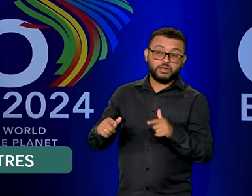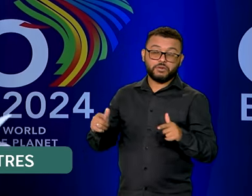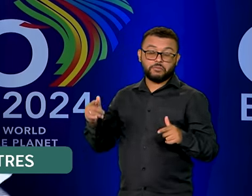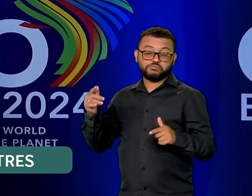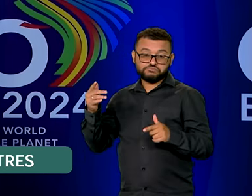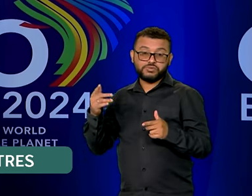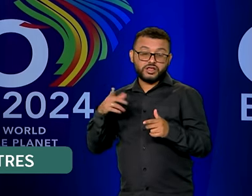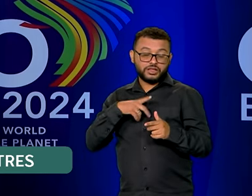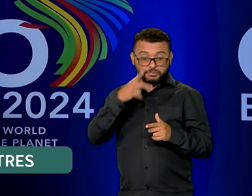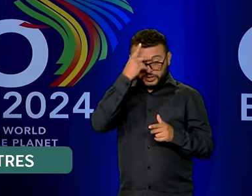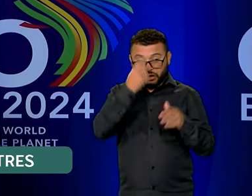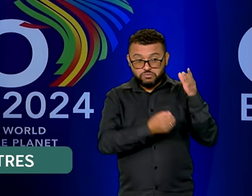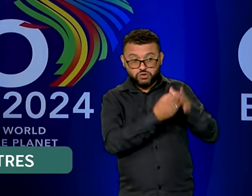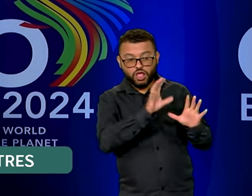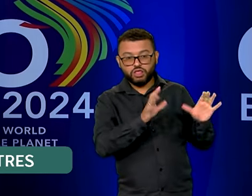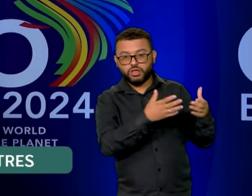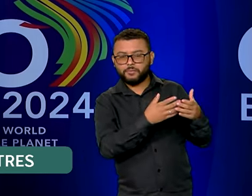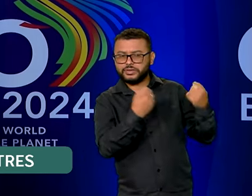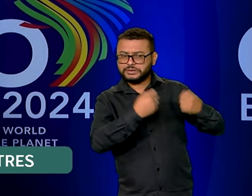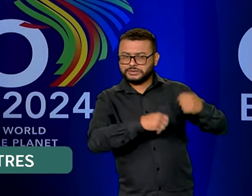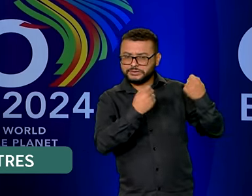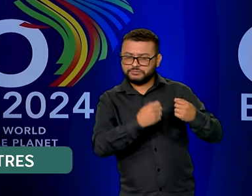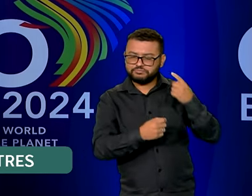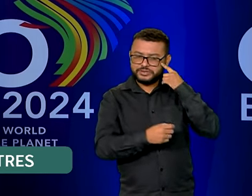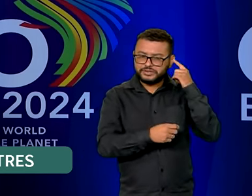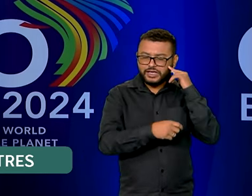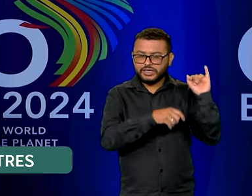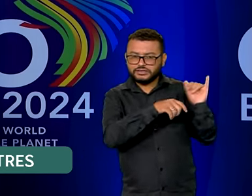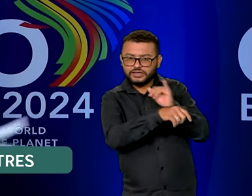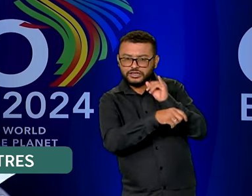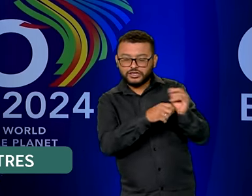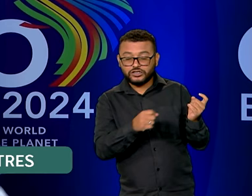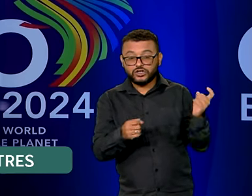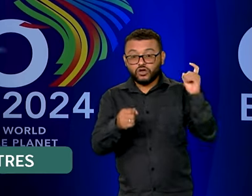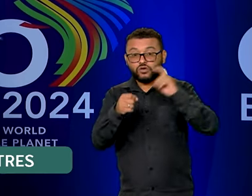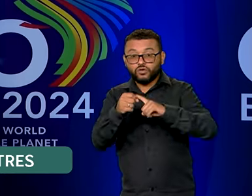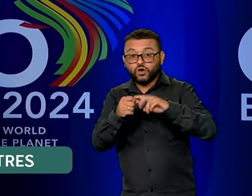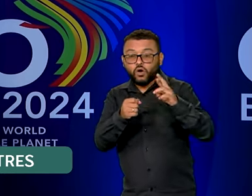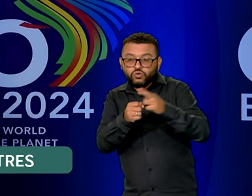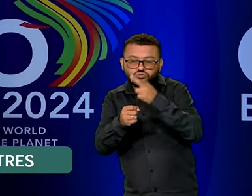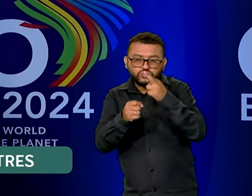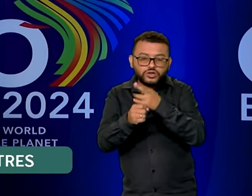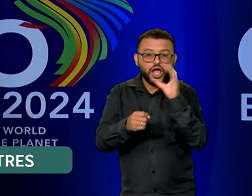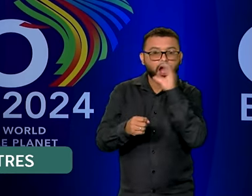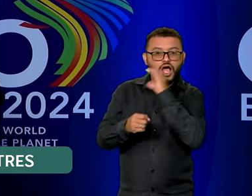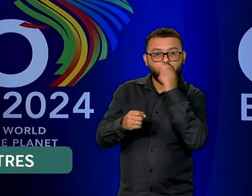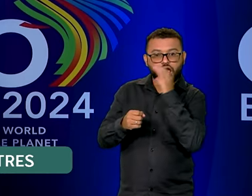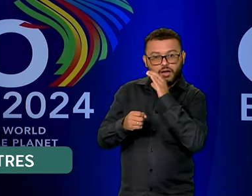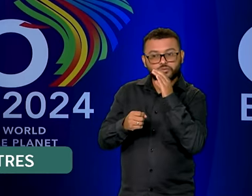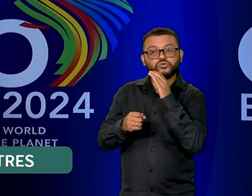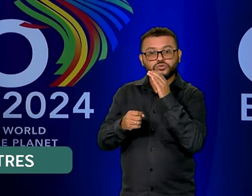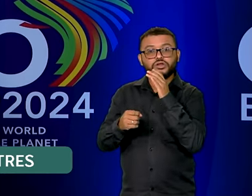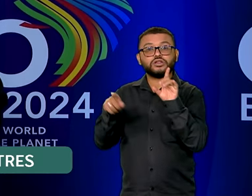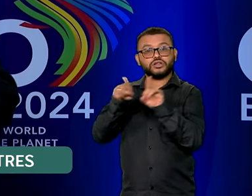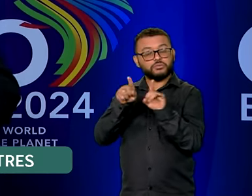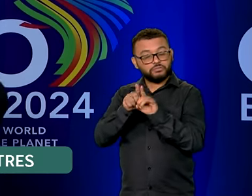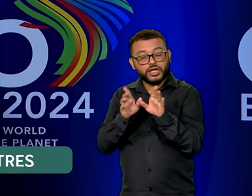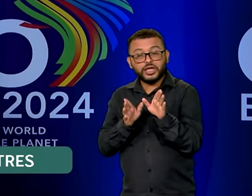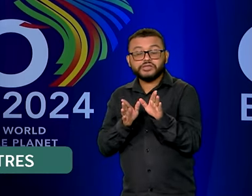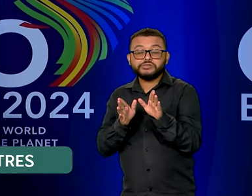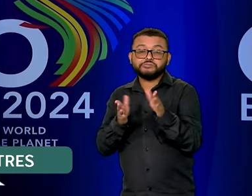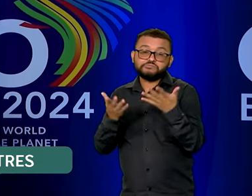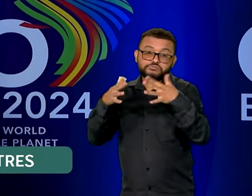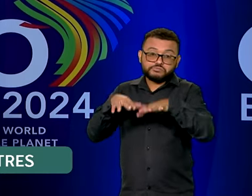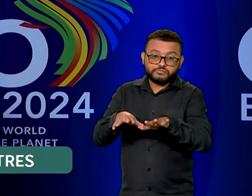participantes ressaltaram aí a necessidade de uma reconstrução rápida e inclusiva, com a participação